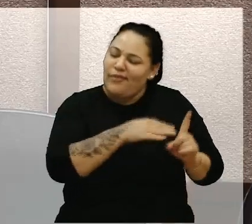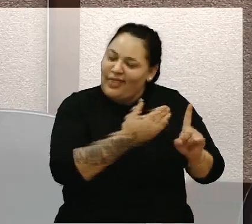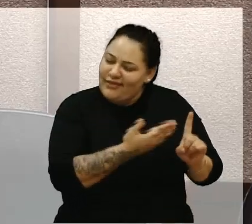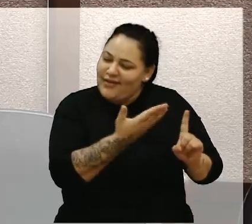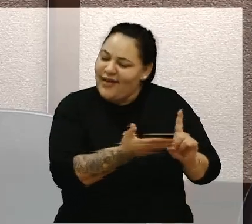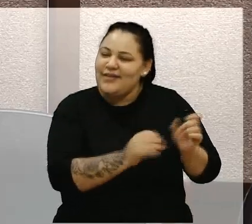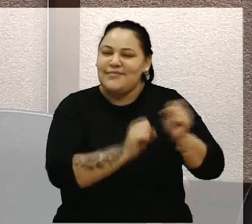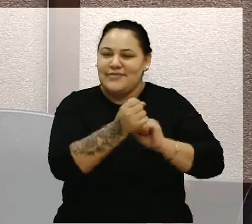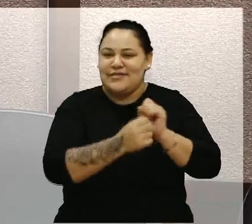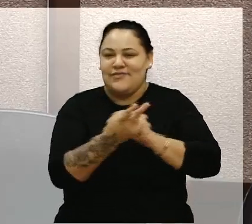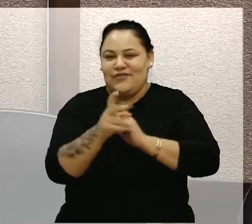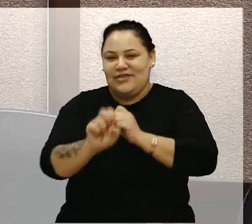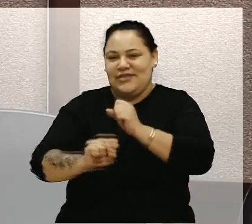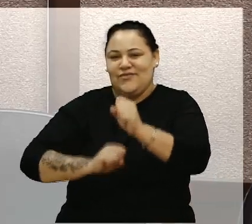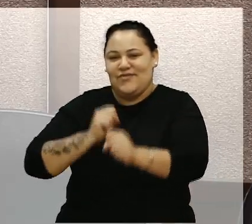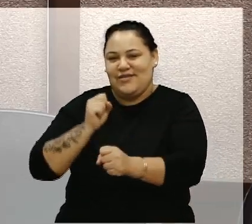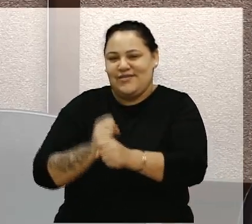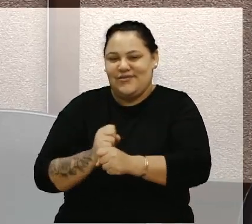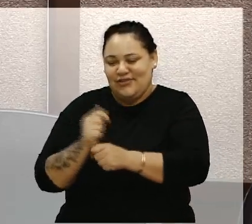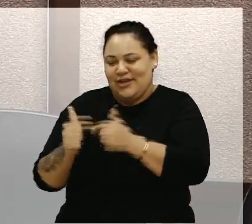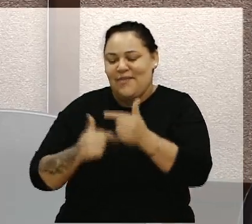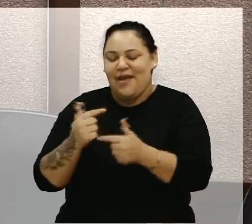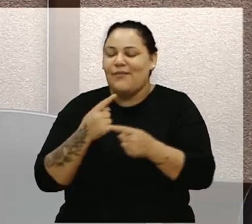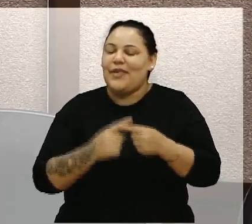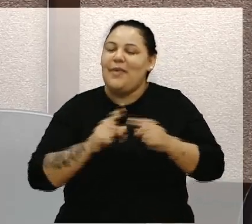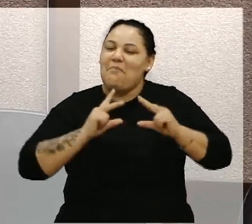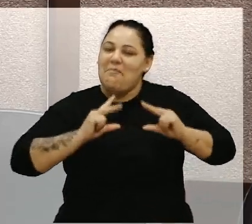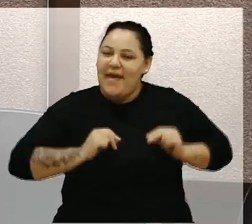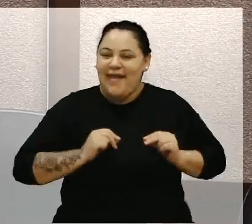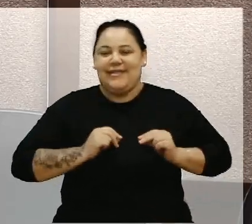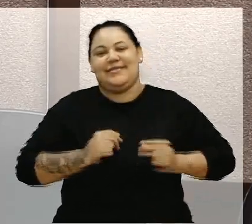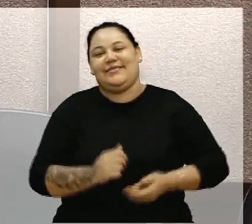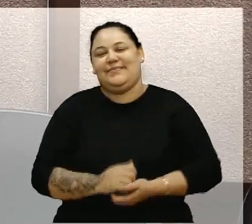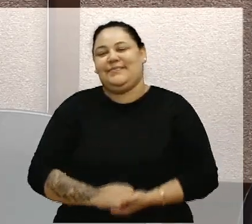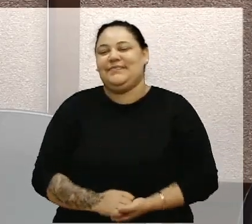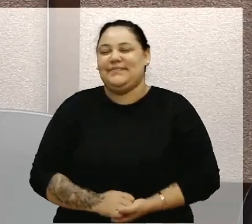de 25 anos de atuação, porque merece. Encerramento.